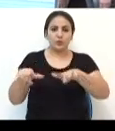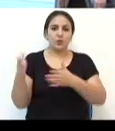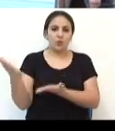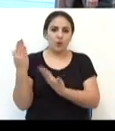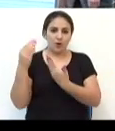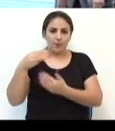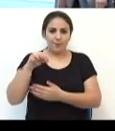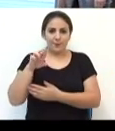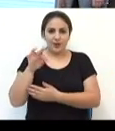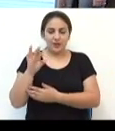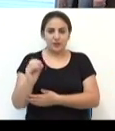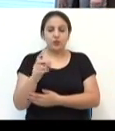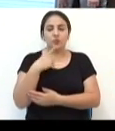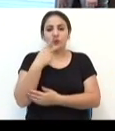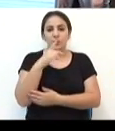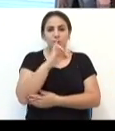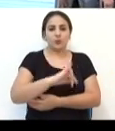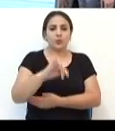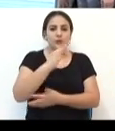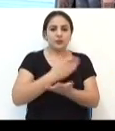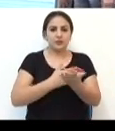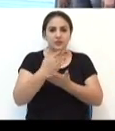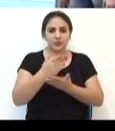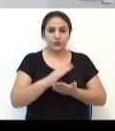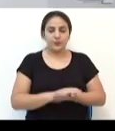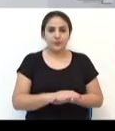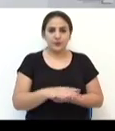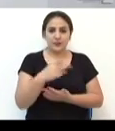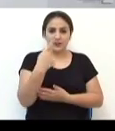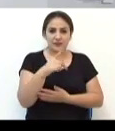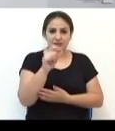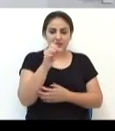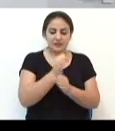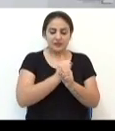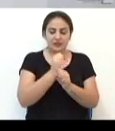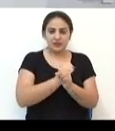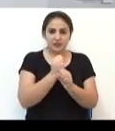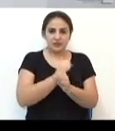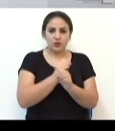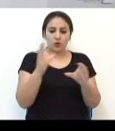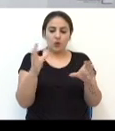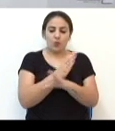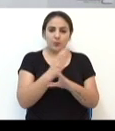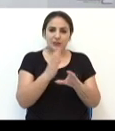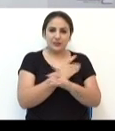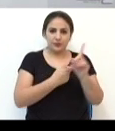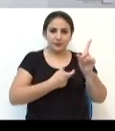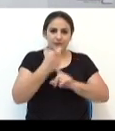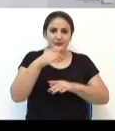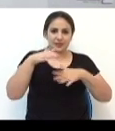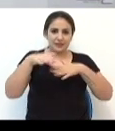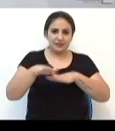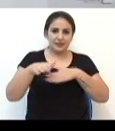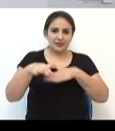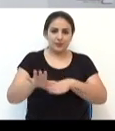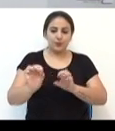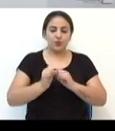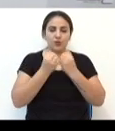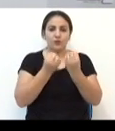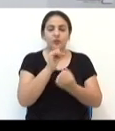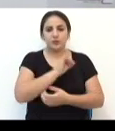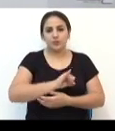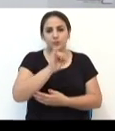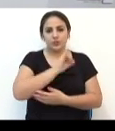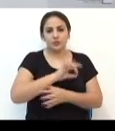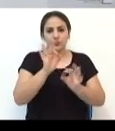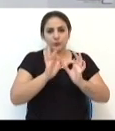mérito e destacou a importância da iniciativa. Esses dez anos, completados no mês de setembro, reforçam a